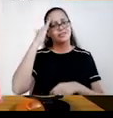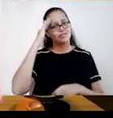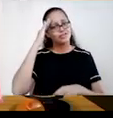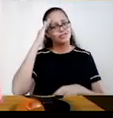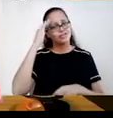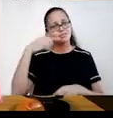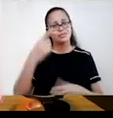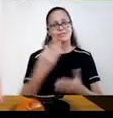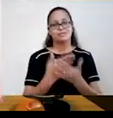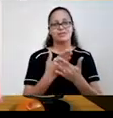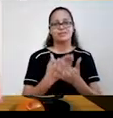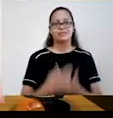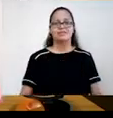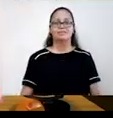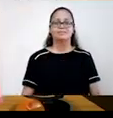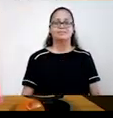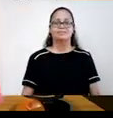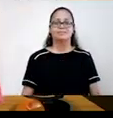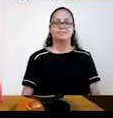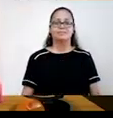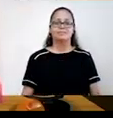compreendido e até a próxima aula.